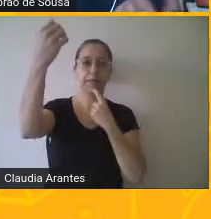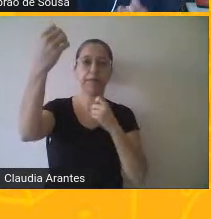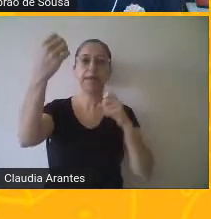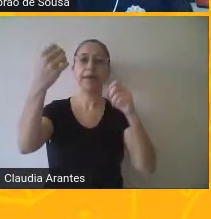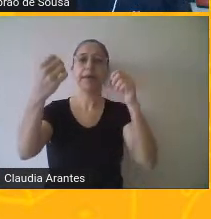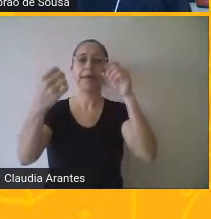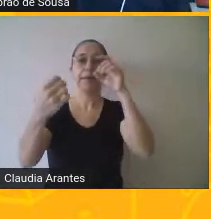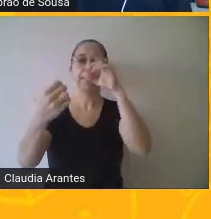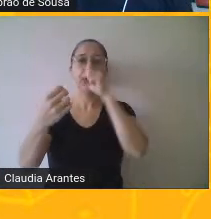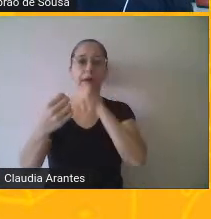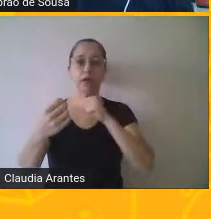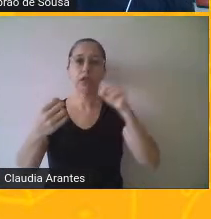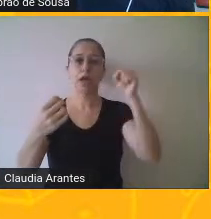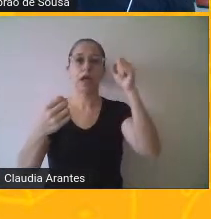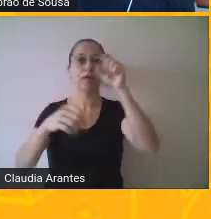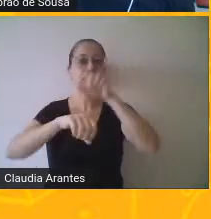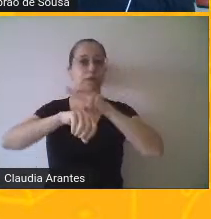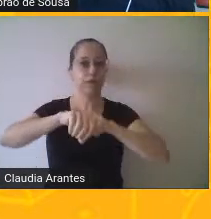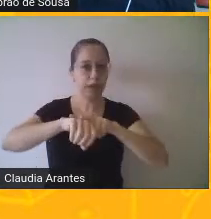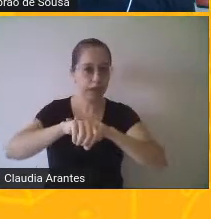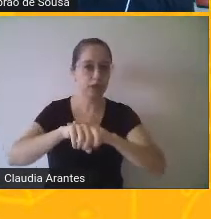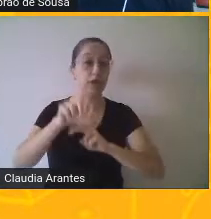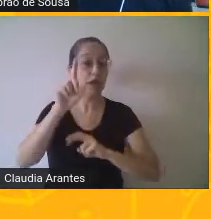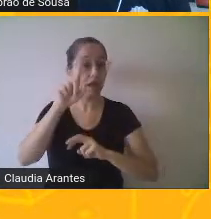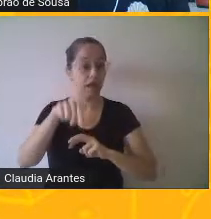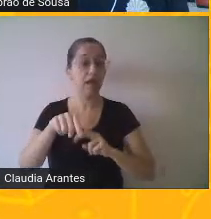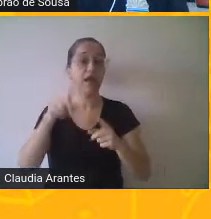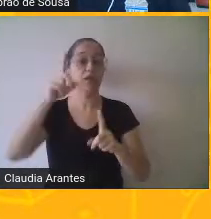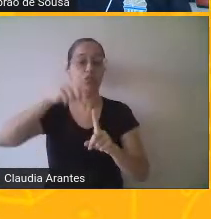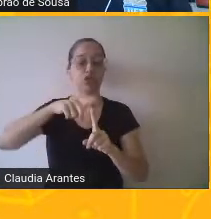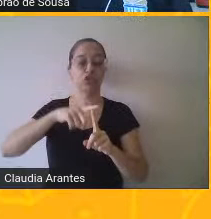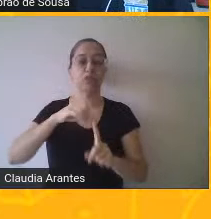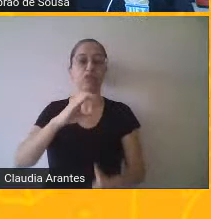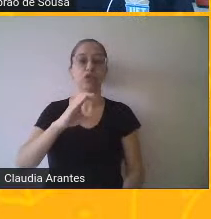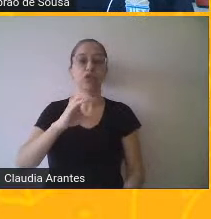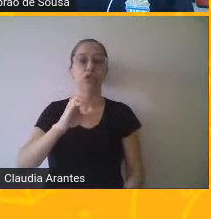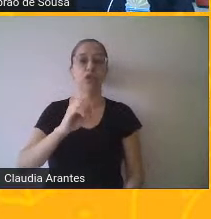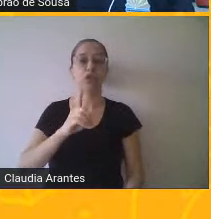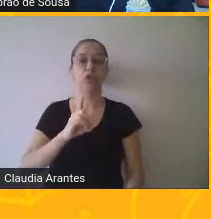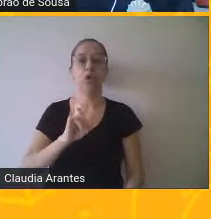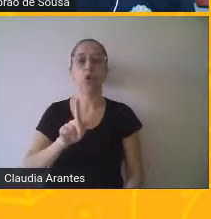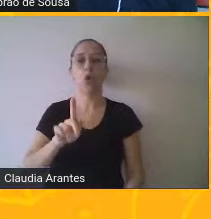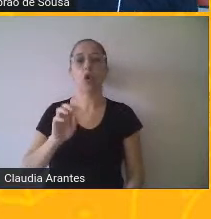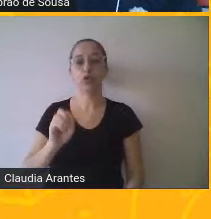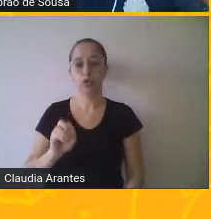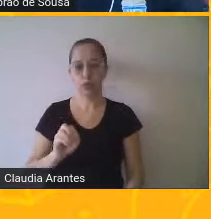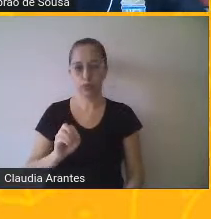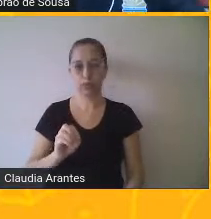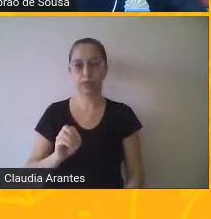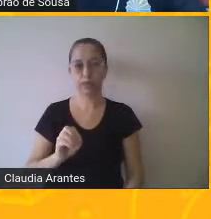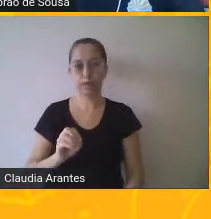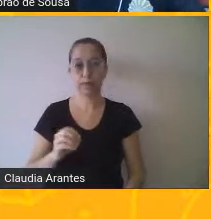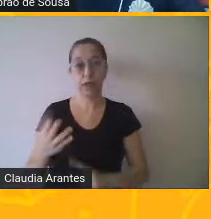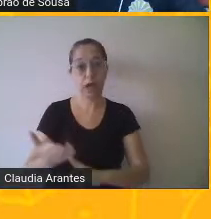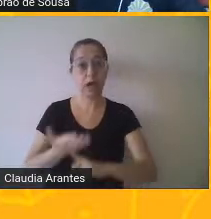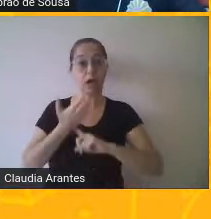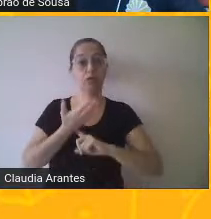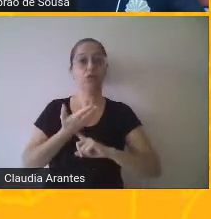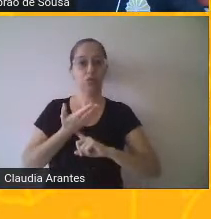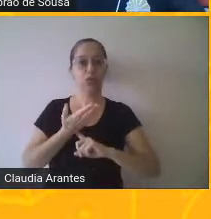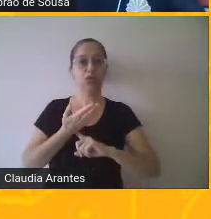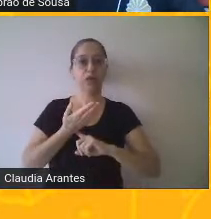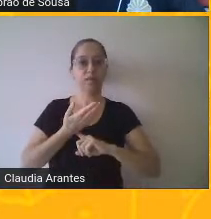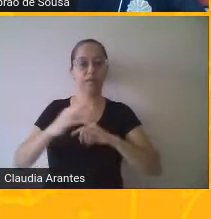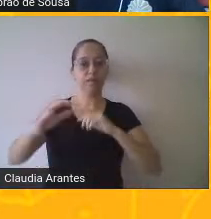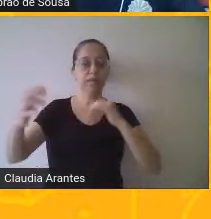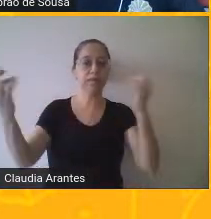verde. Isso também a gente chama de código. Porque o código também ajuda a passar uma informação.